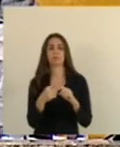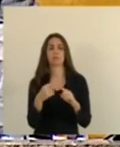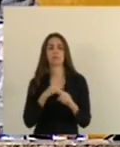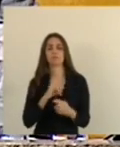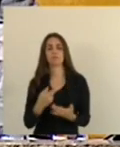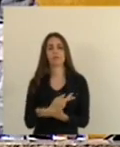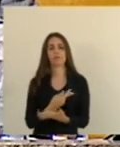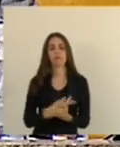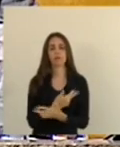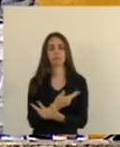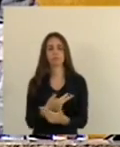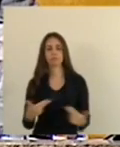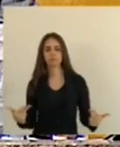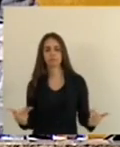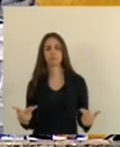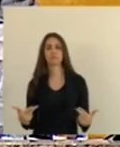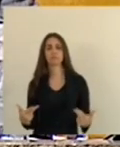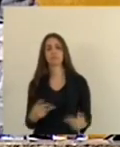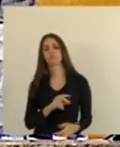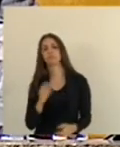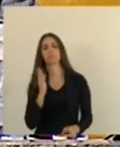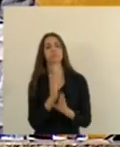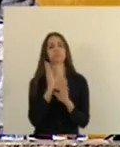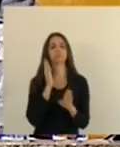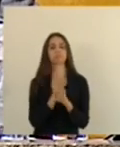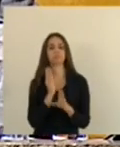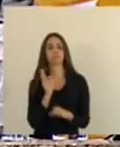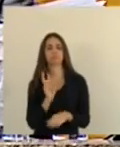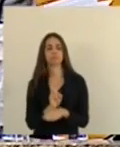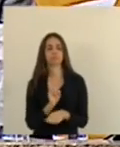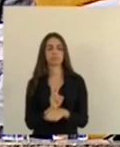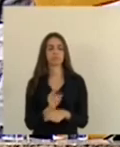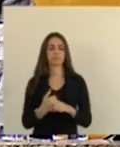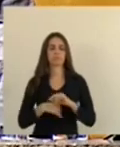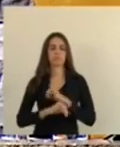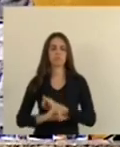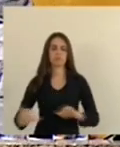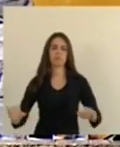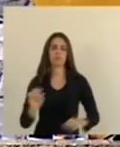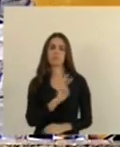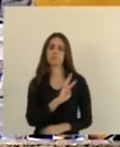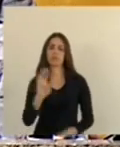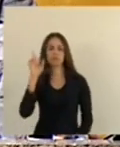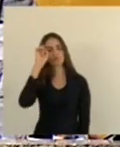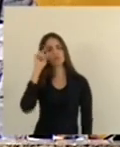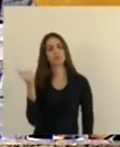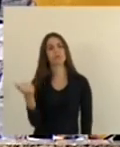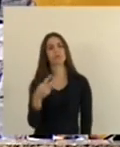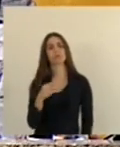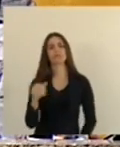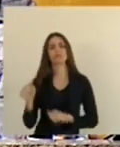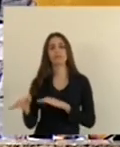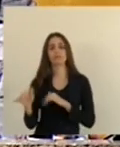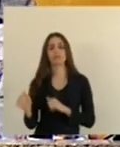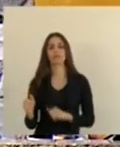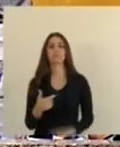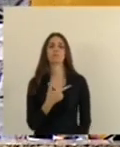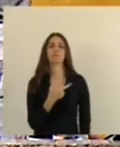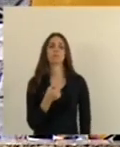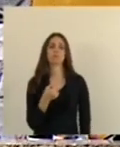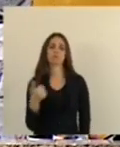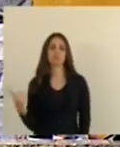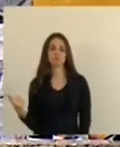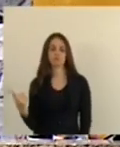infrações Proventura Constatadas Publicado No álice digital Do dia 3 de setembro De 2021